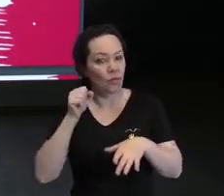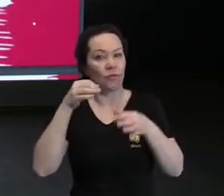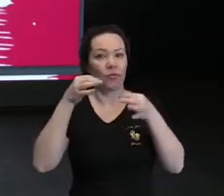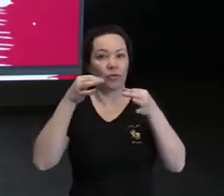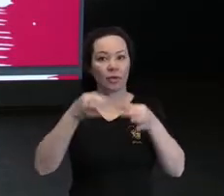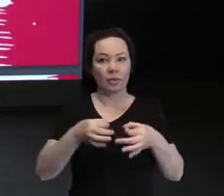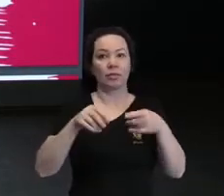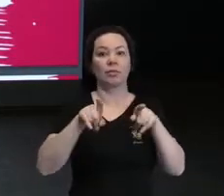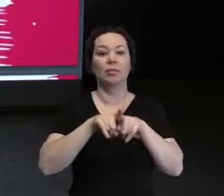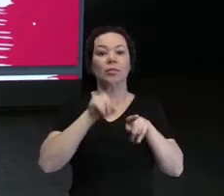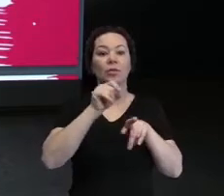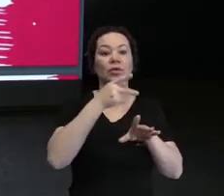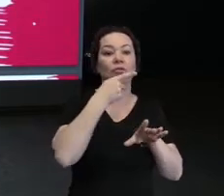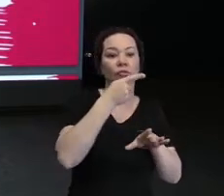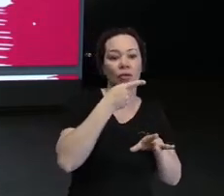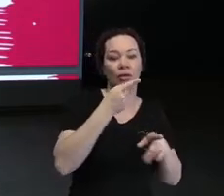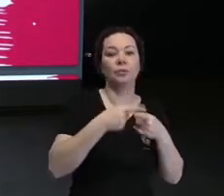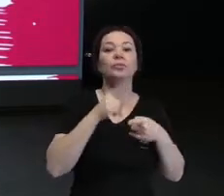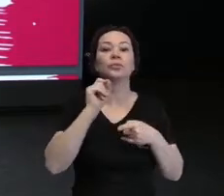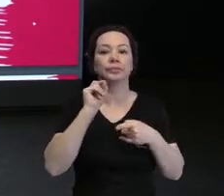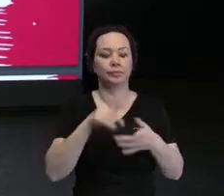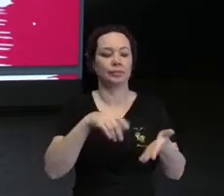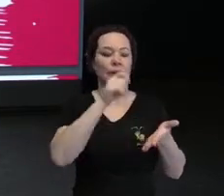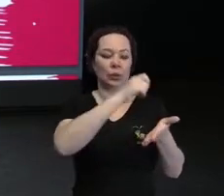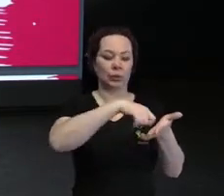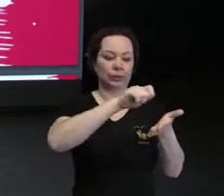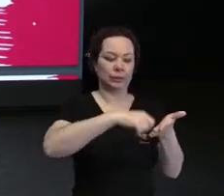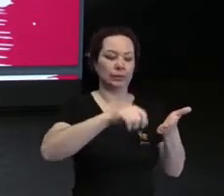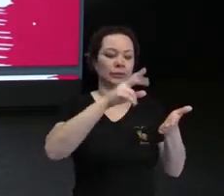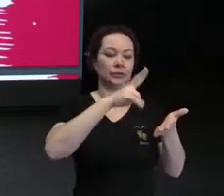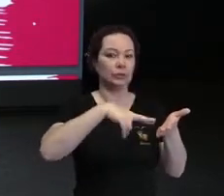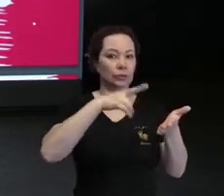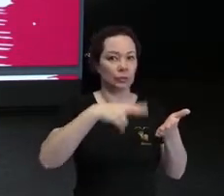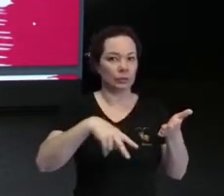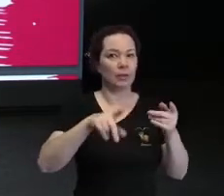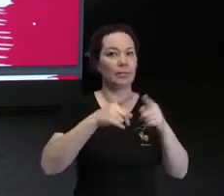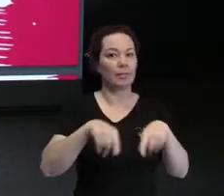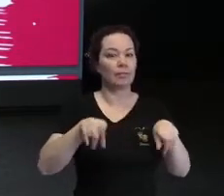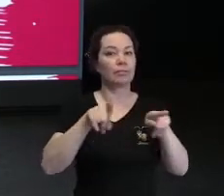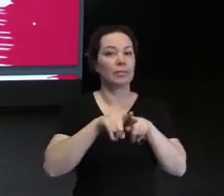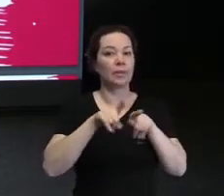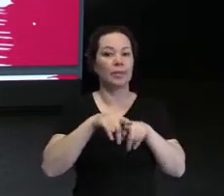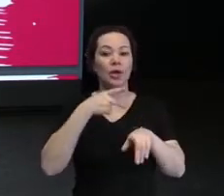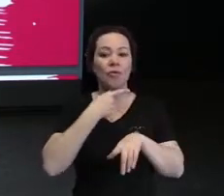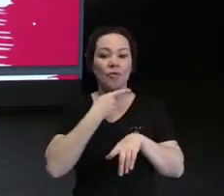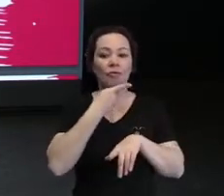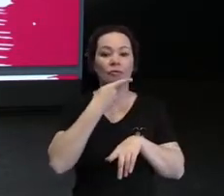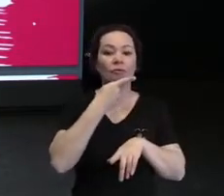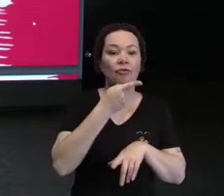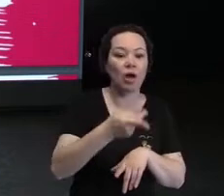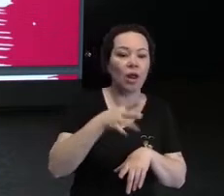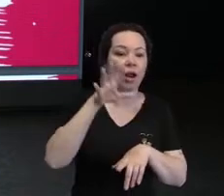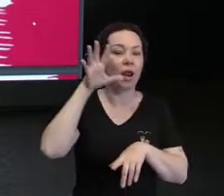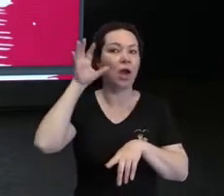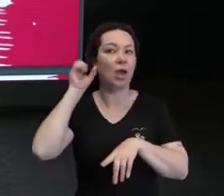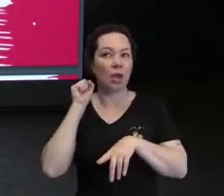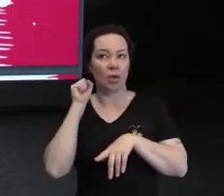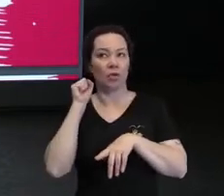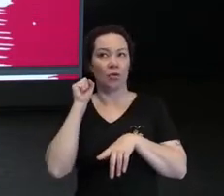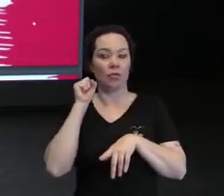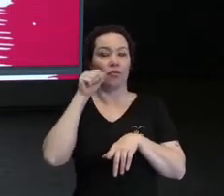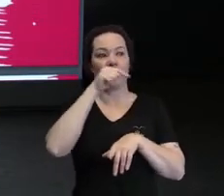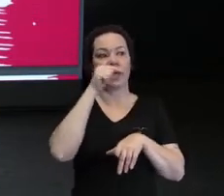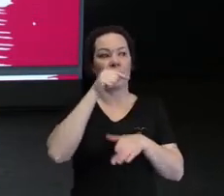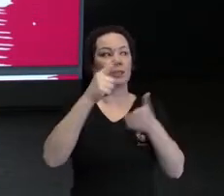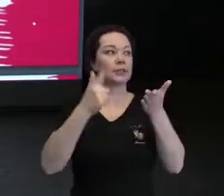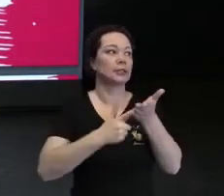do escrever e do ler, mas tem muito do falar e do ouvir, como o próprio título fala. Esse